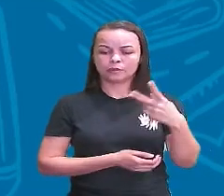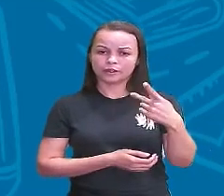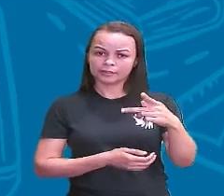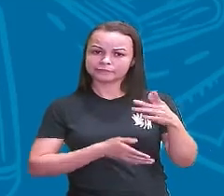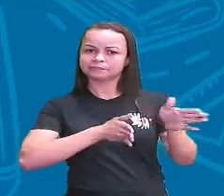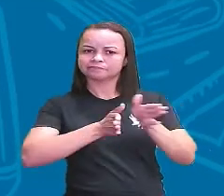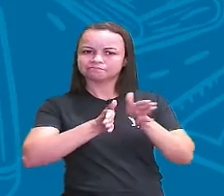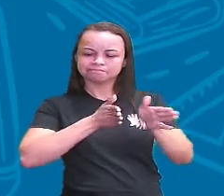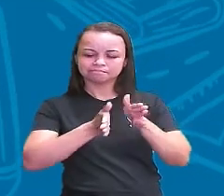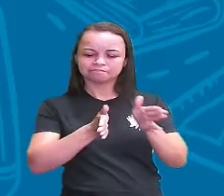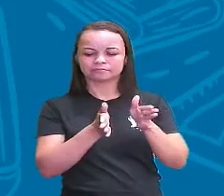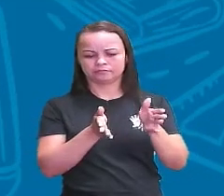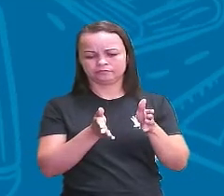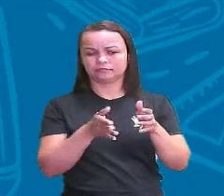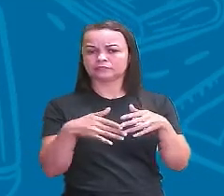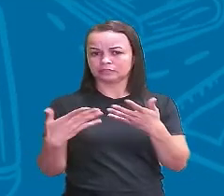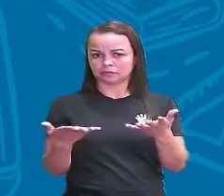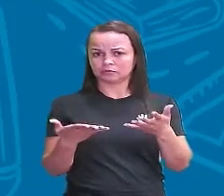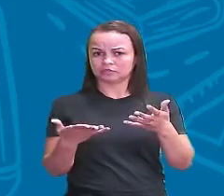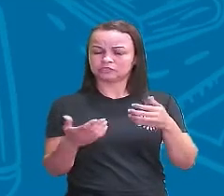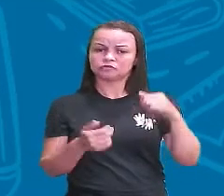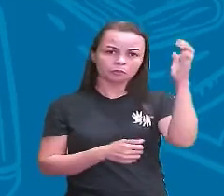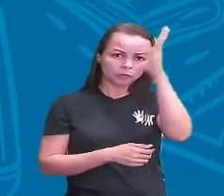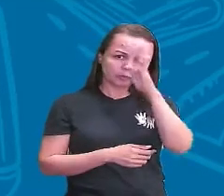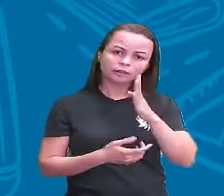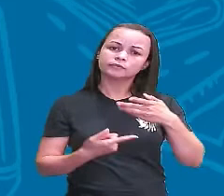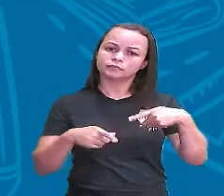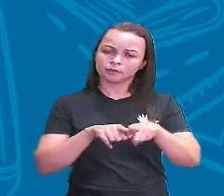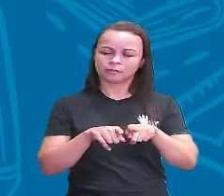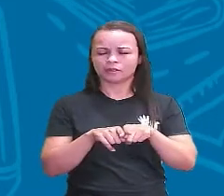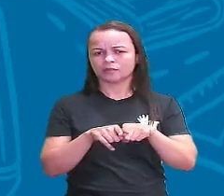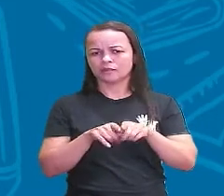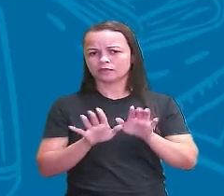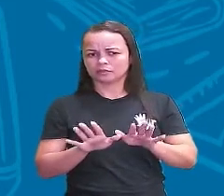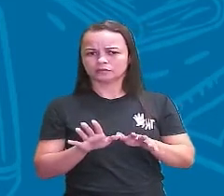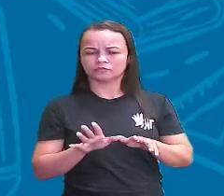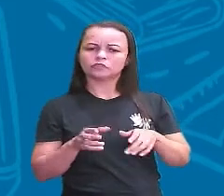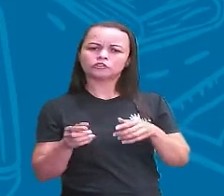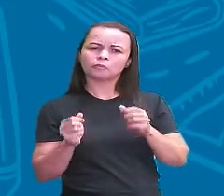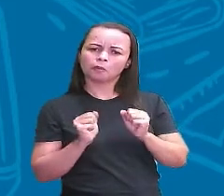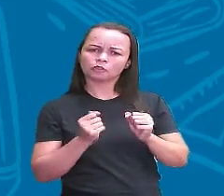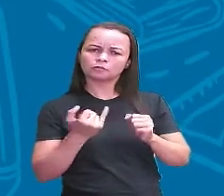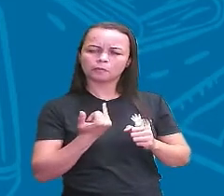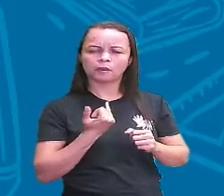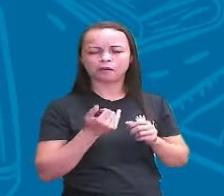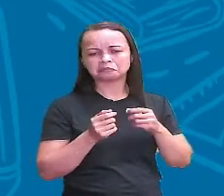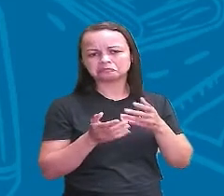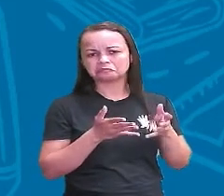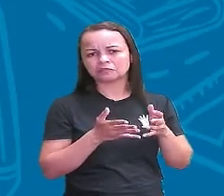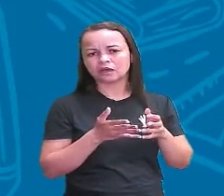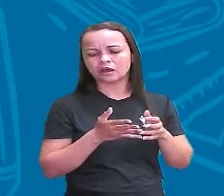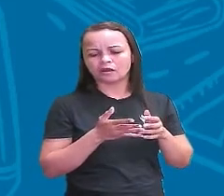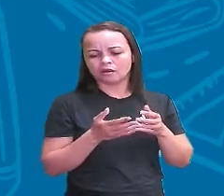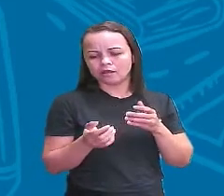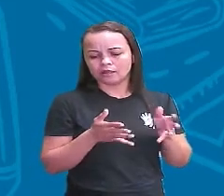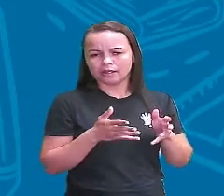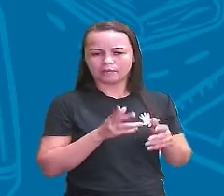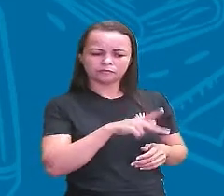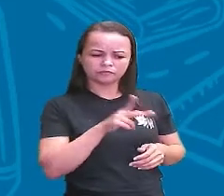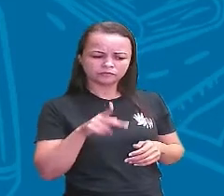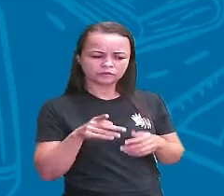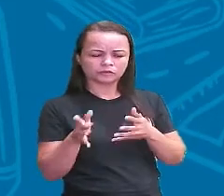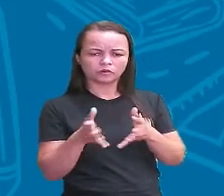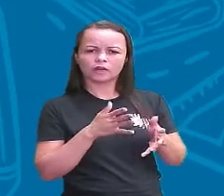a história do Ocidente, inclusive para o Brasil porque vocês podem dizer assim, professora, Napoleão Bonaparte não foi lá da